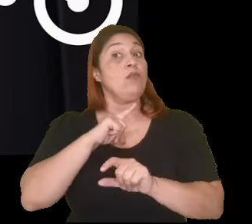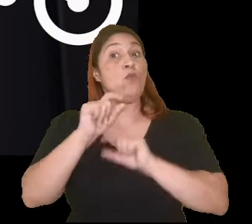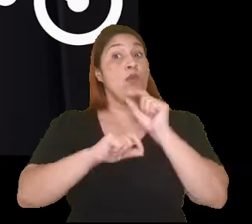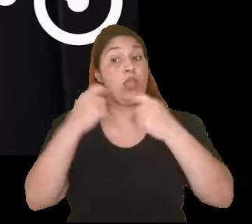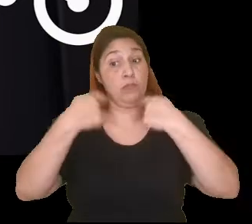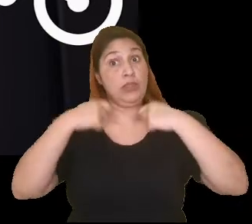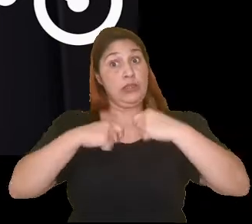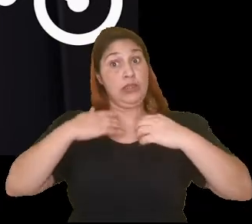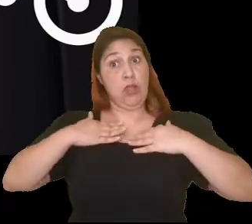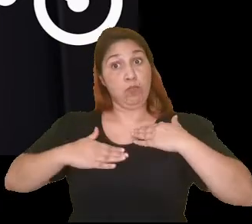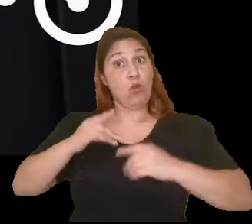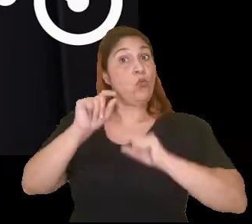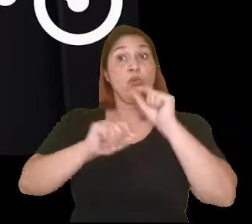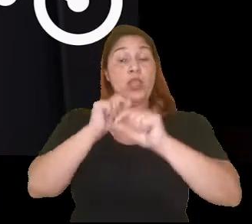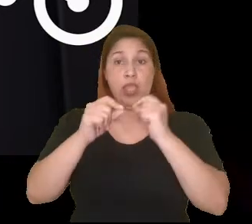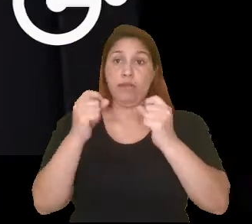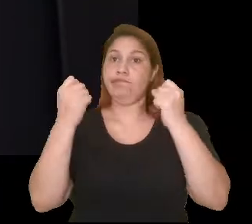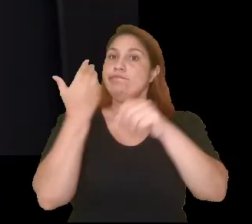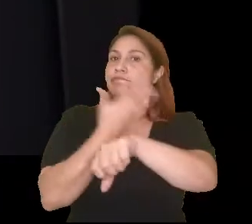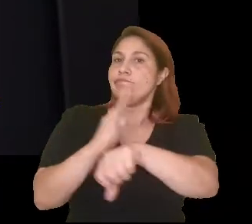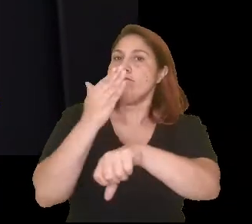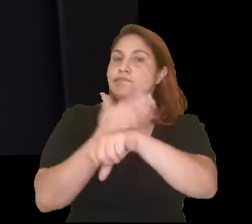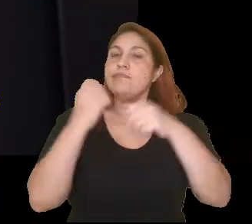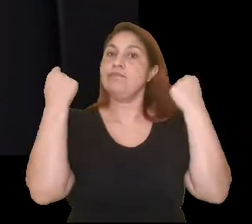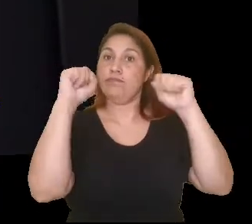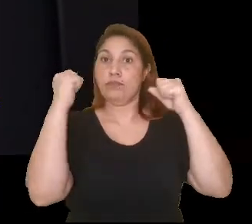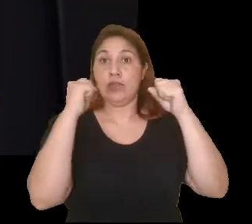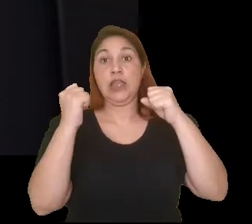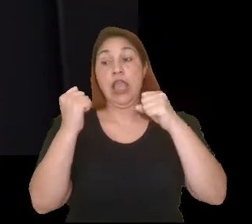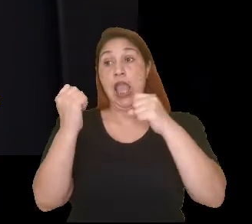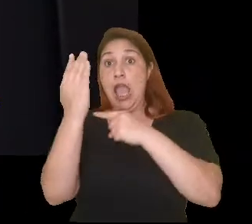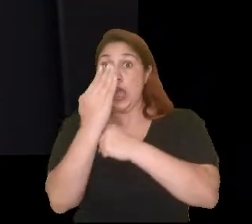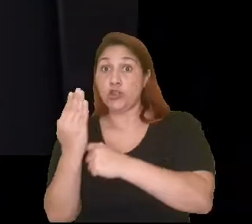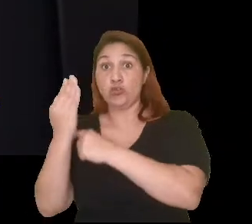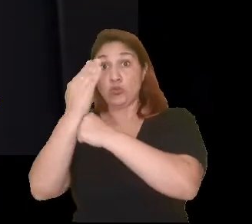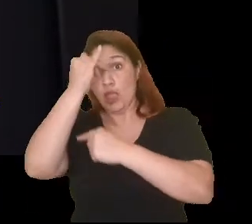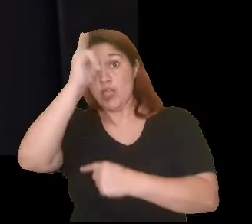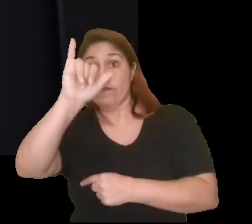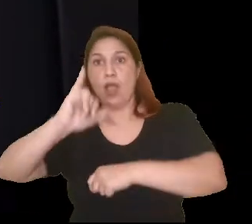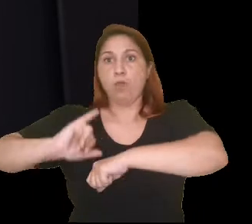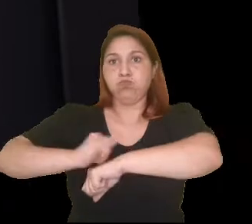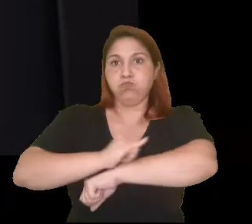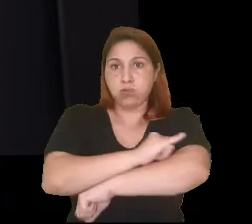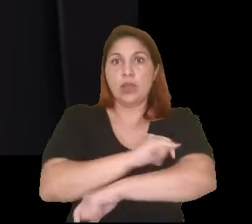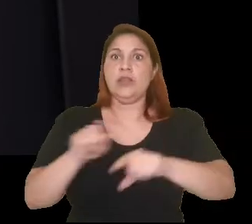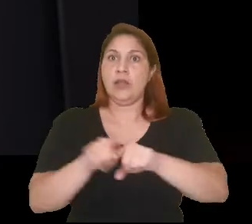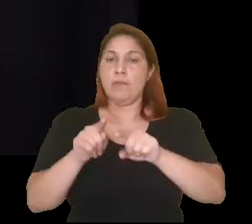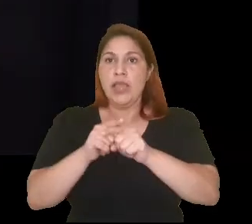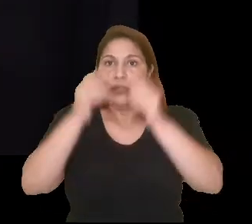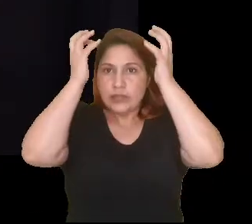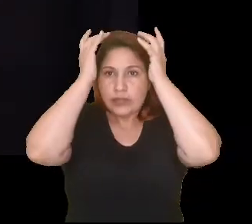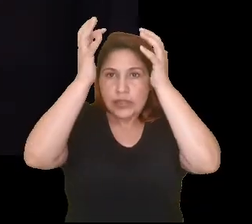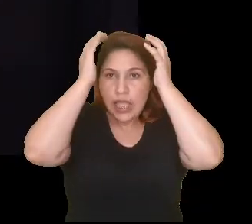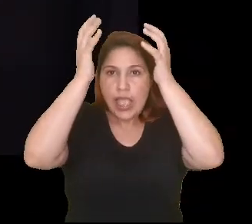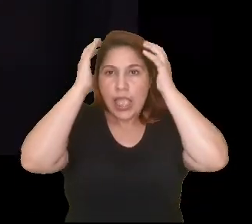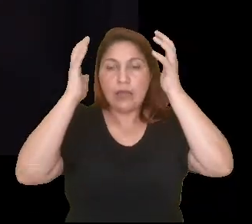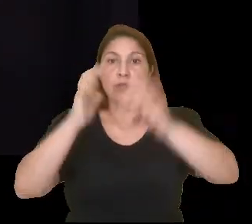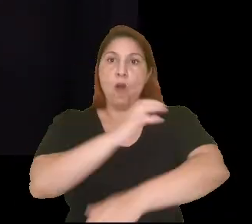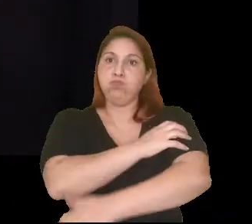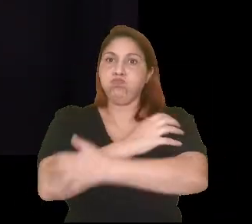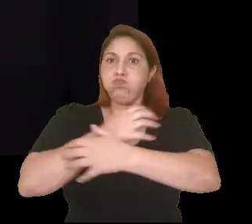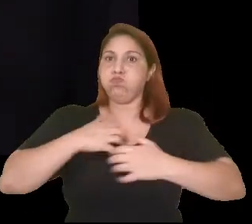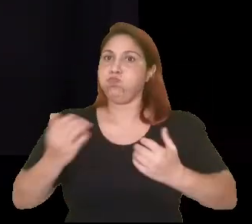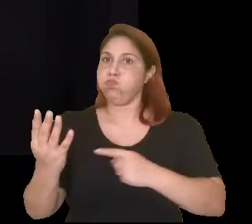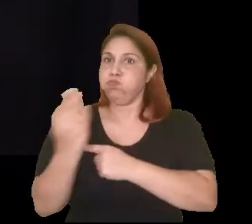físicas, que nos ajudam a combater a obesidade e também dão mais vigor aos nossos músculos e ao nosso cérebro. E aqui não podemos